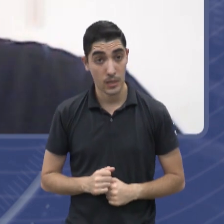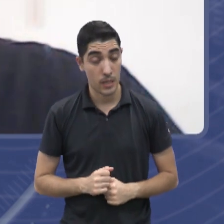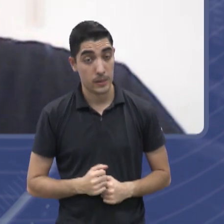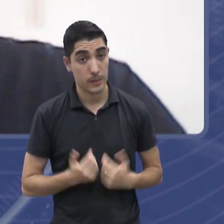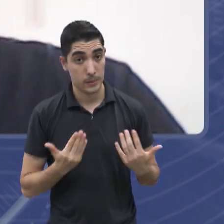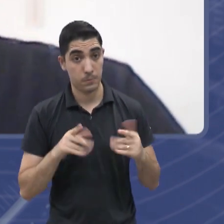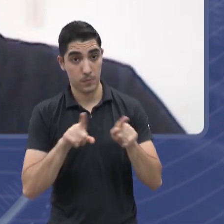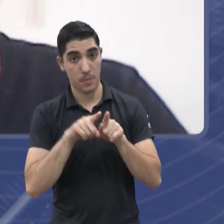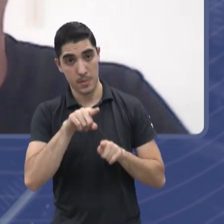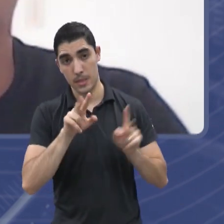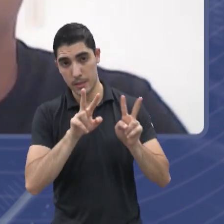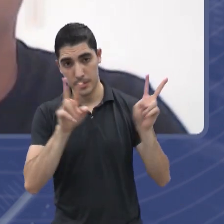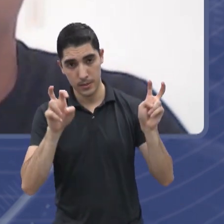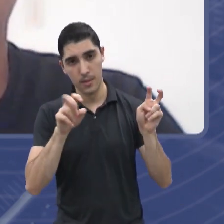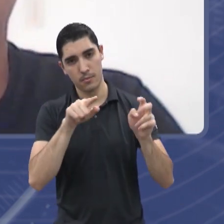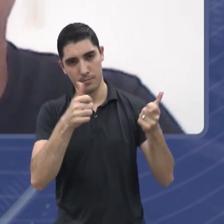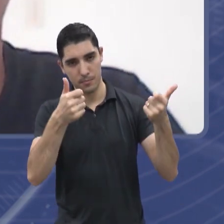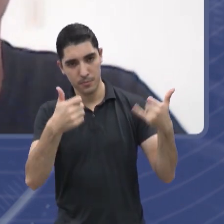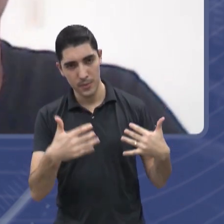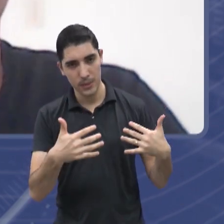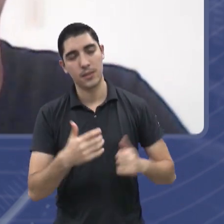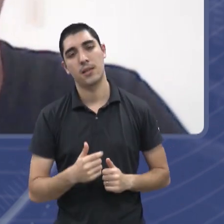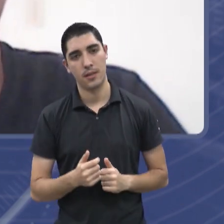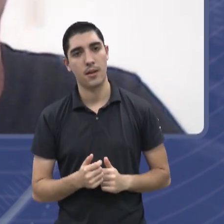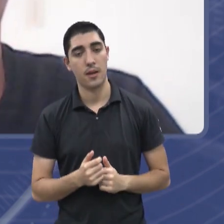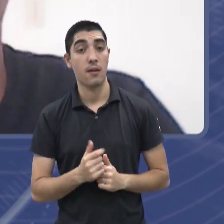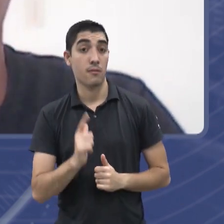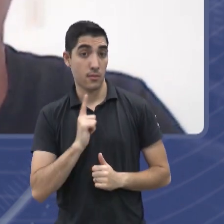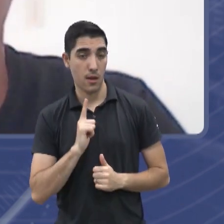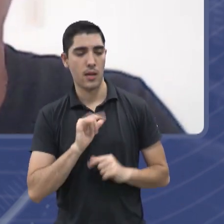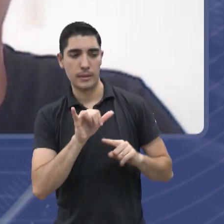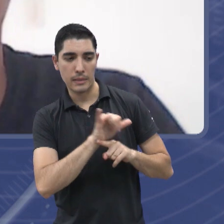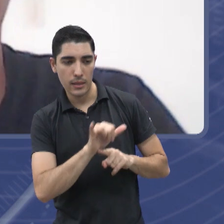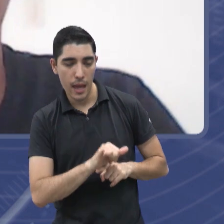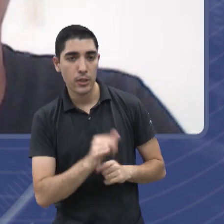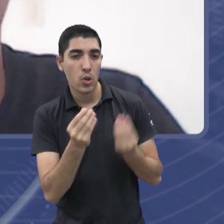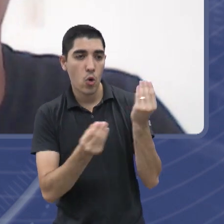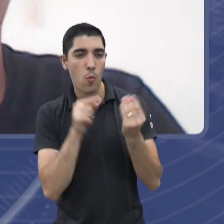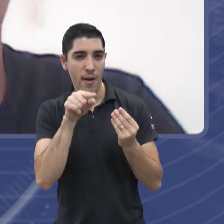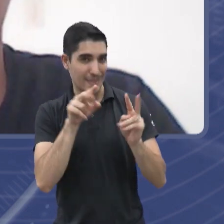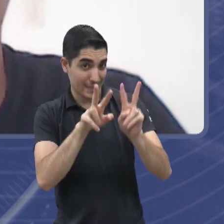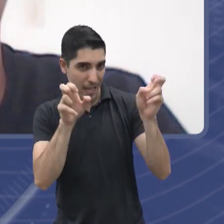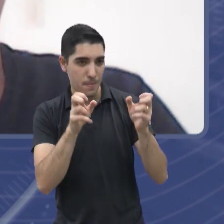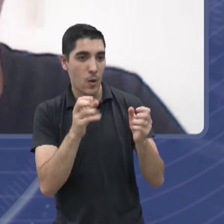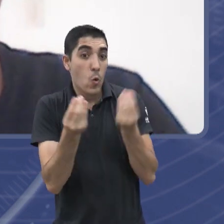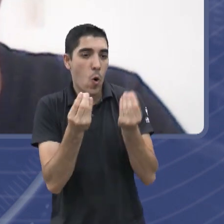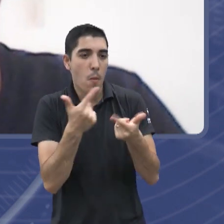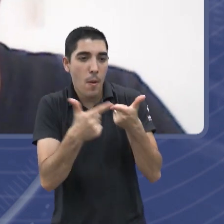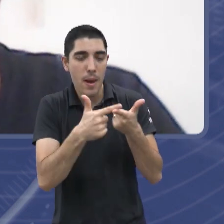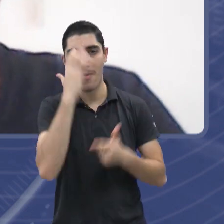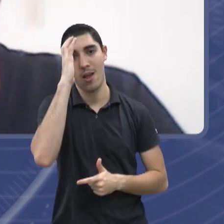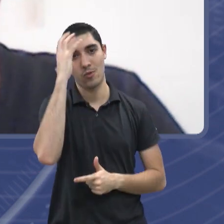argumentou aqui pra gente, né, algumas soluções e também muito diálogo sobre esse assunto, pra que